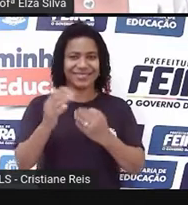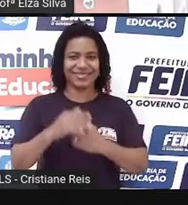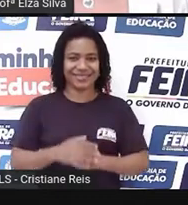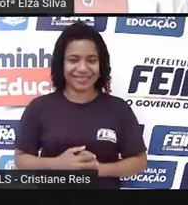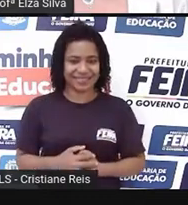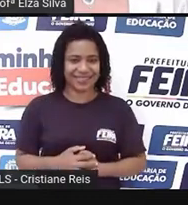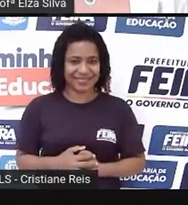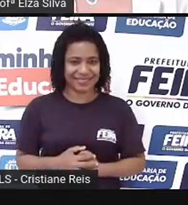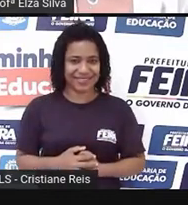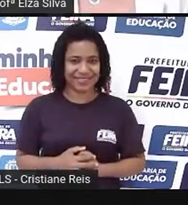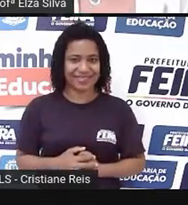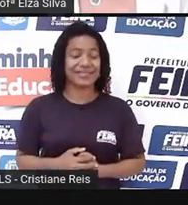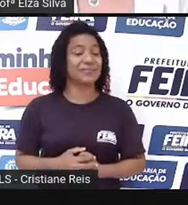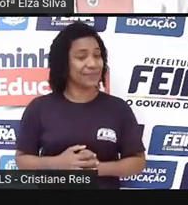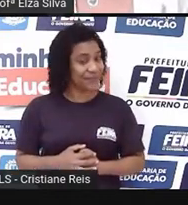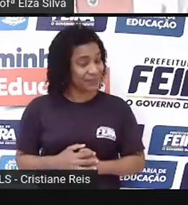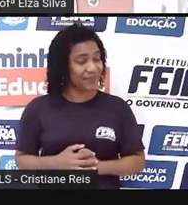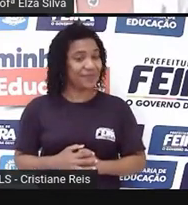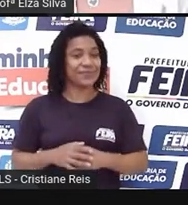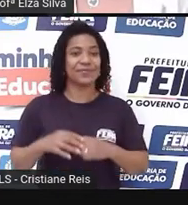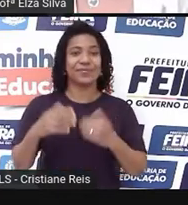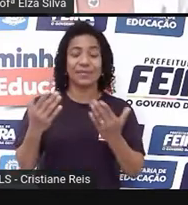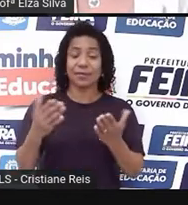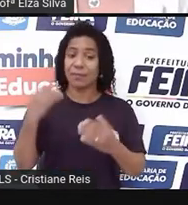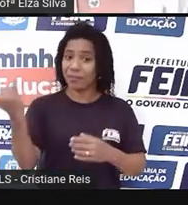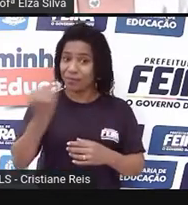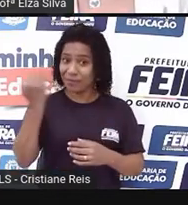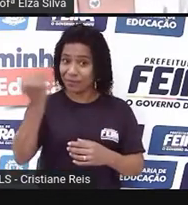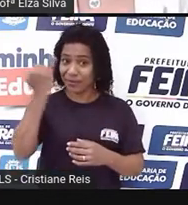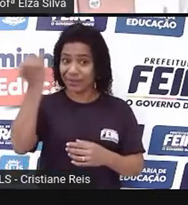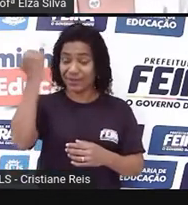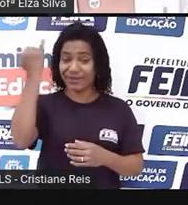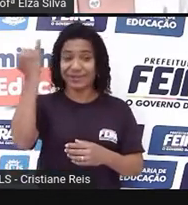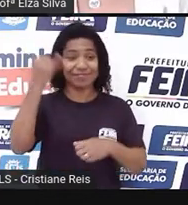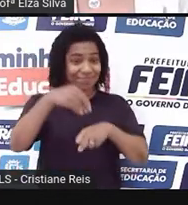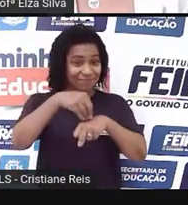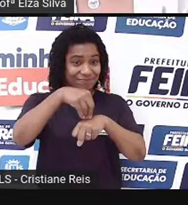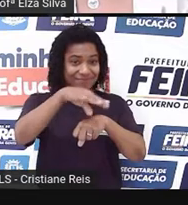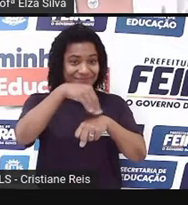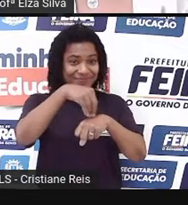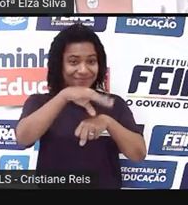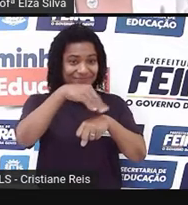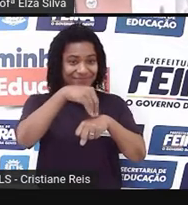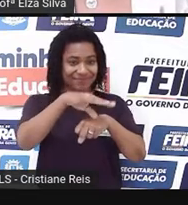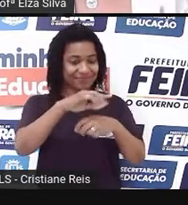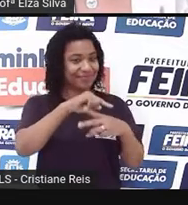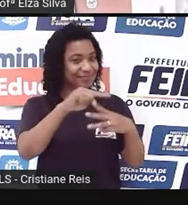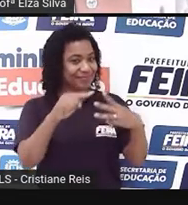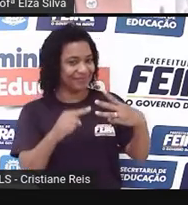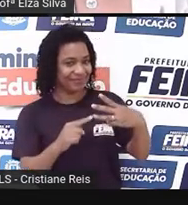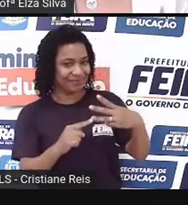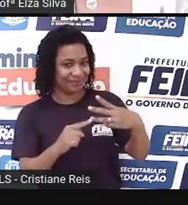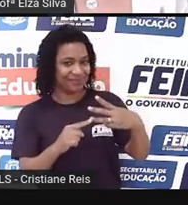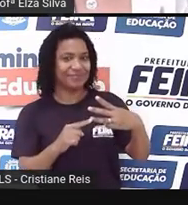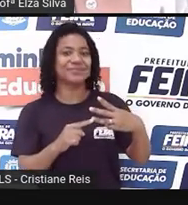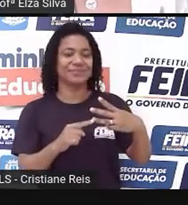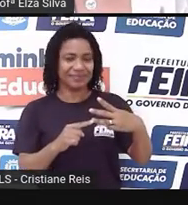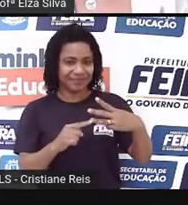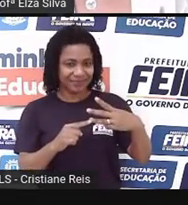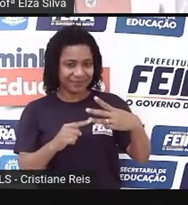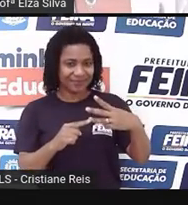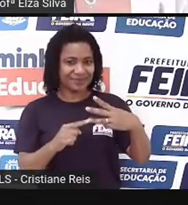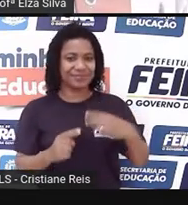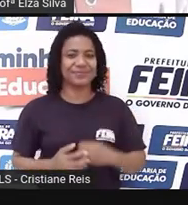É importante também não nos esquecermos dessas preciosas dicas de organização. Teps.